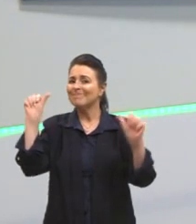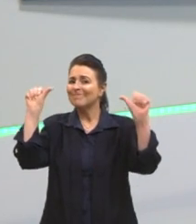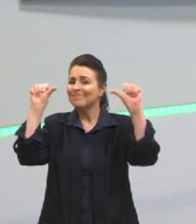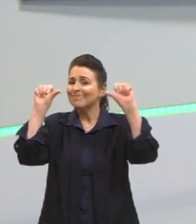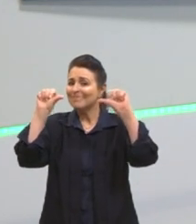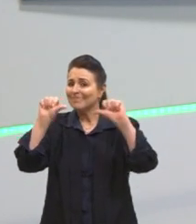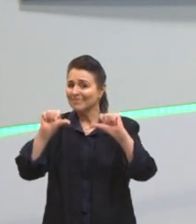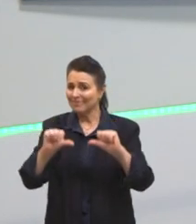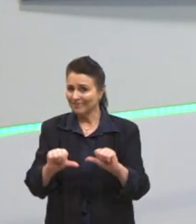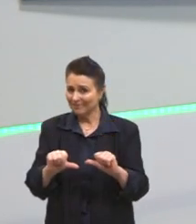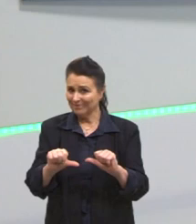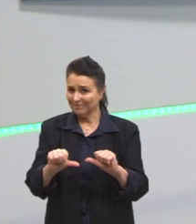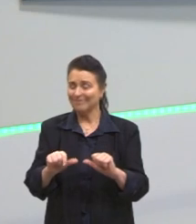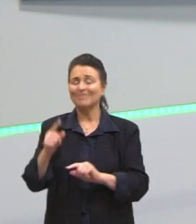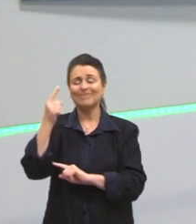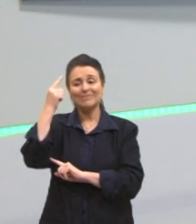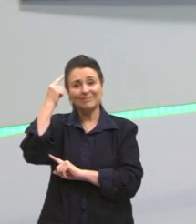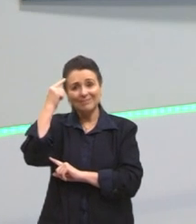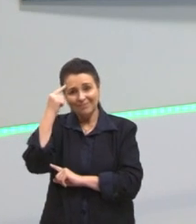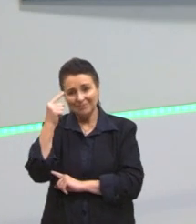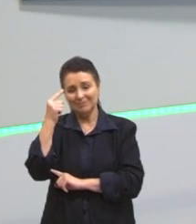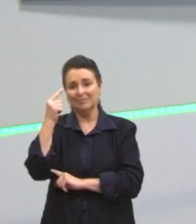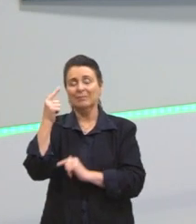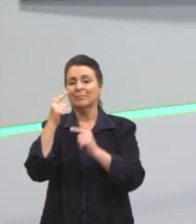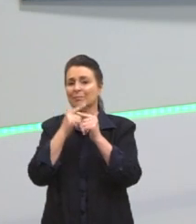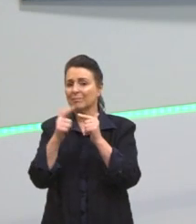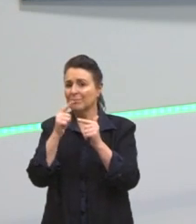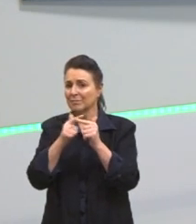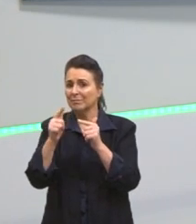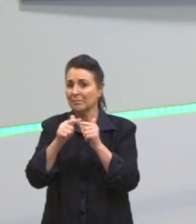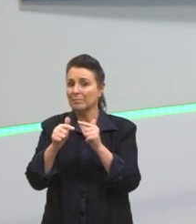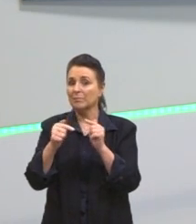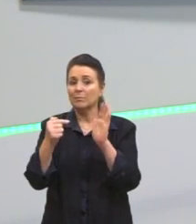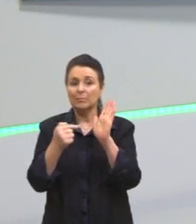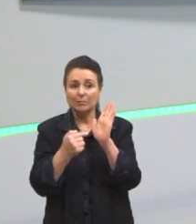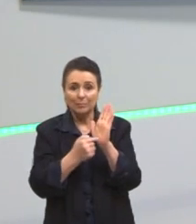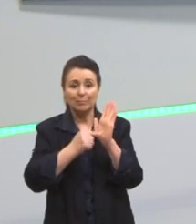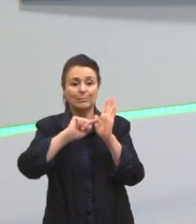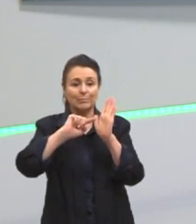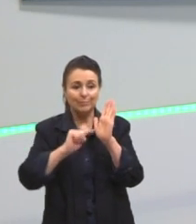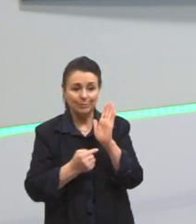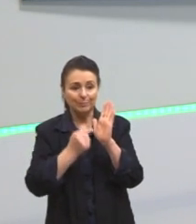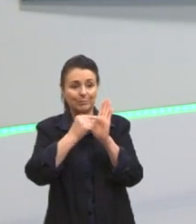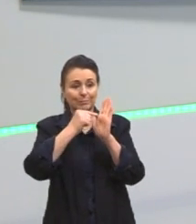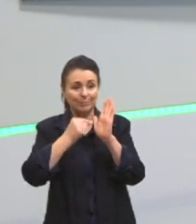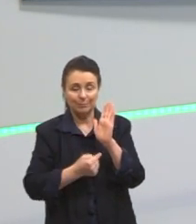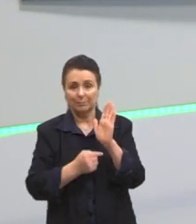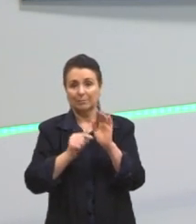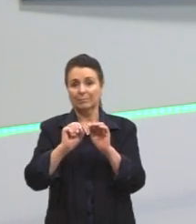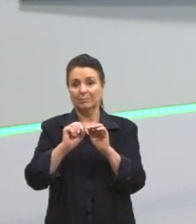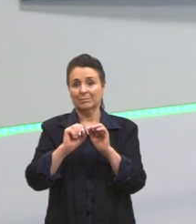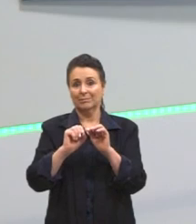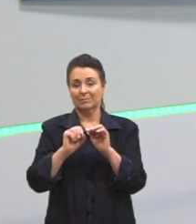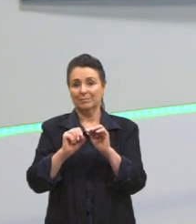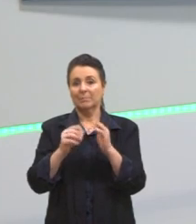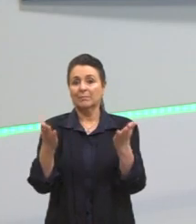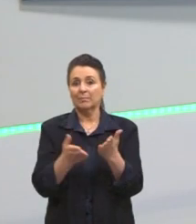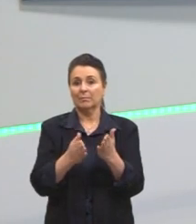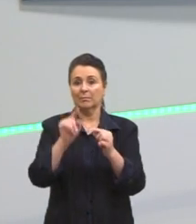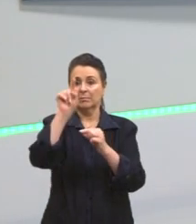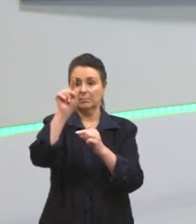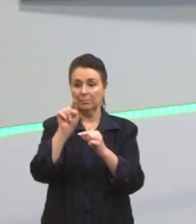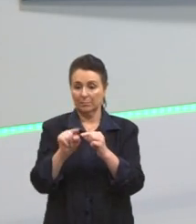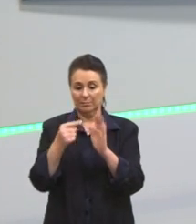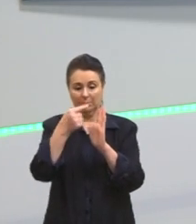não pensar nesta problemática, seja ela qual for a problemática do tema? Ponto de exclamação. Isso vai